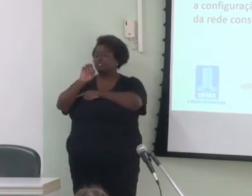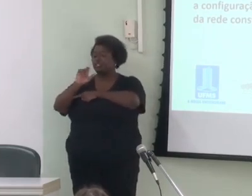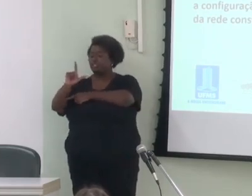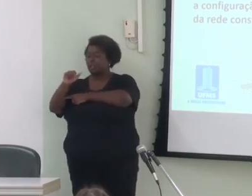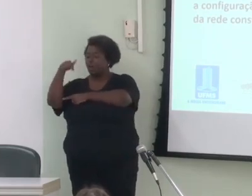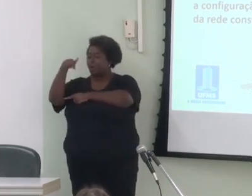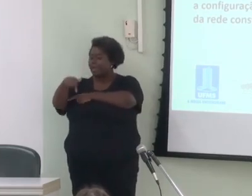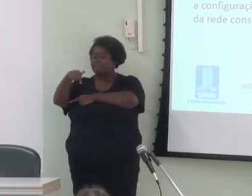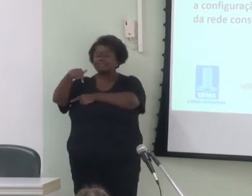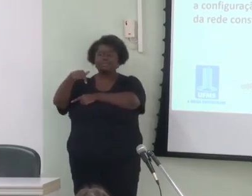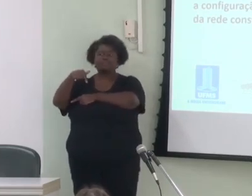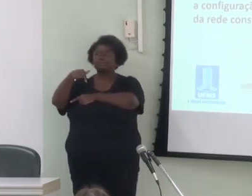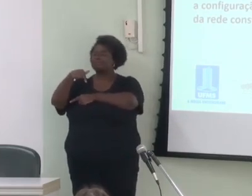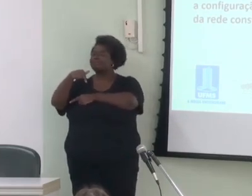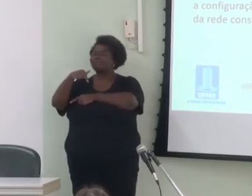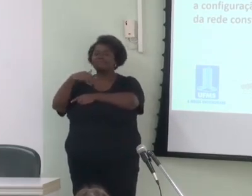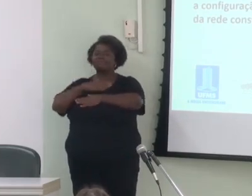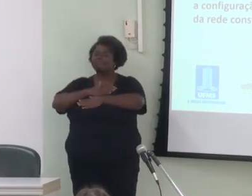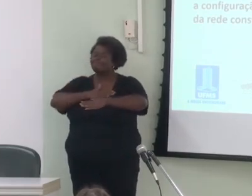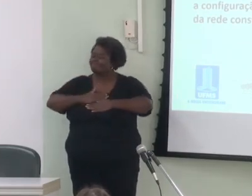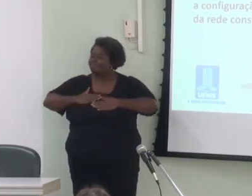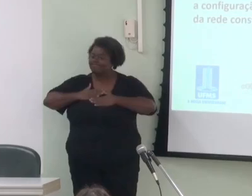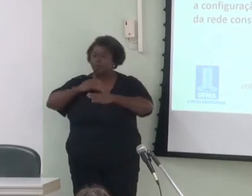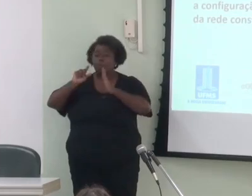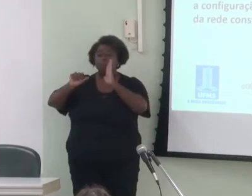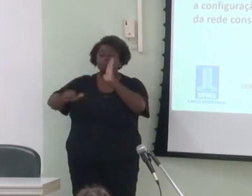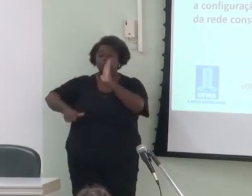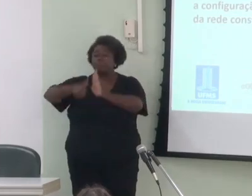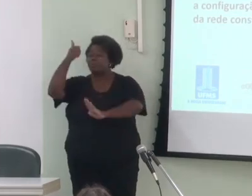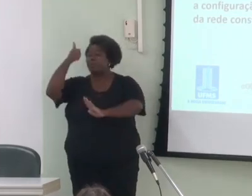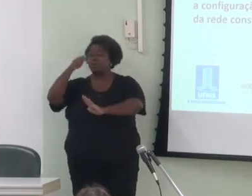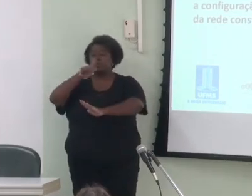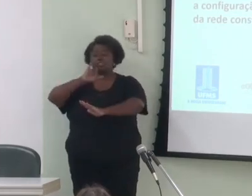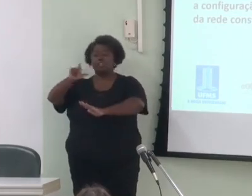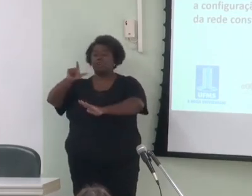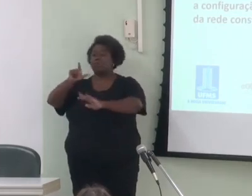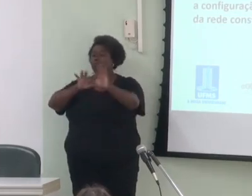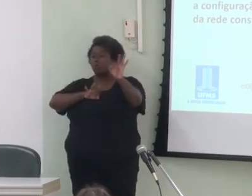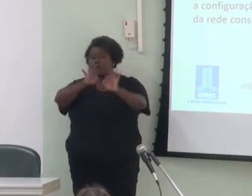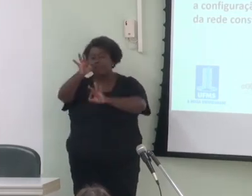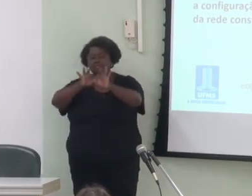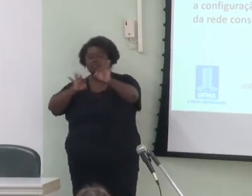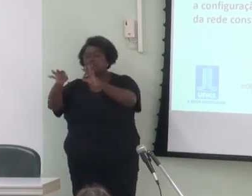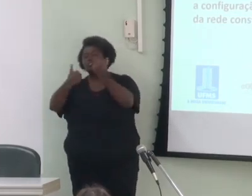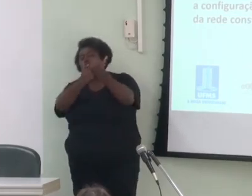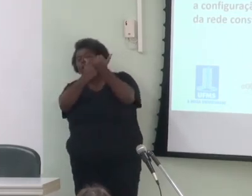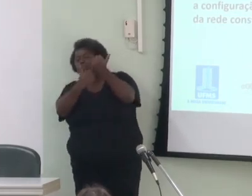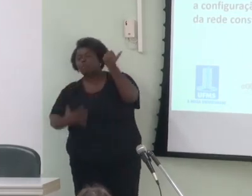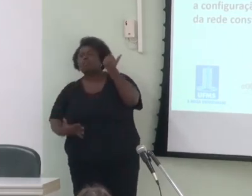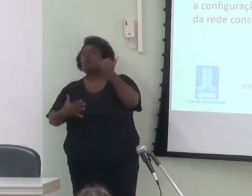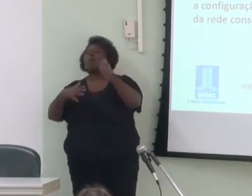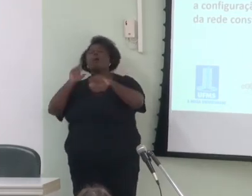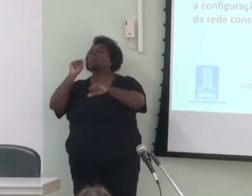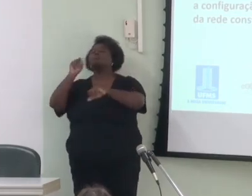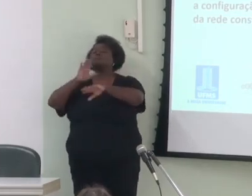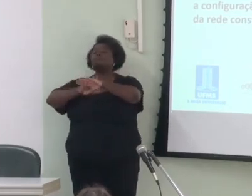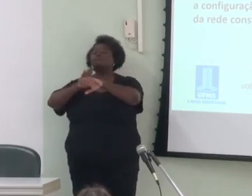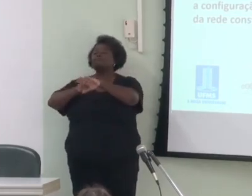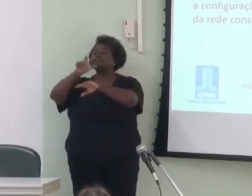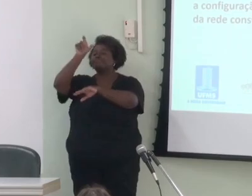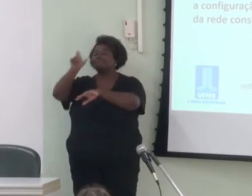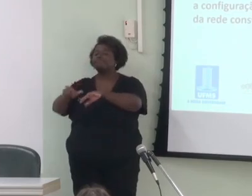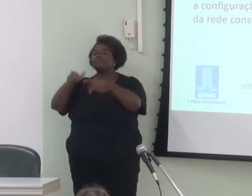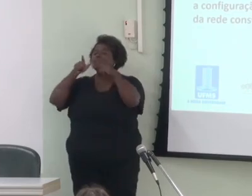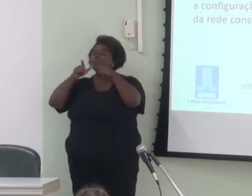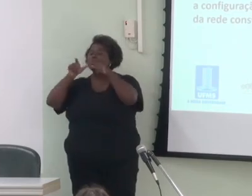prazeroso porque é o primeiro GEL organizado por uma diretoria presidida por uma linguista da minha